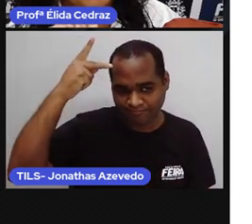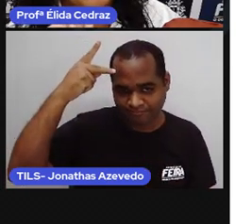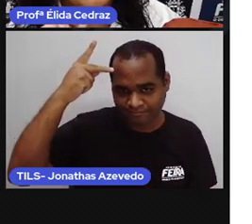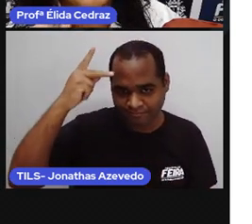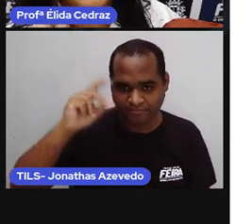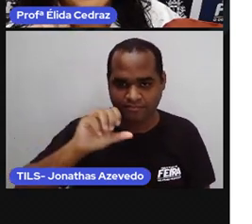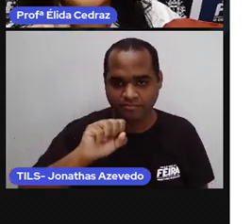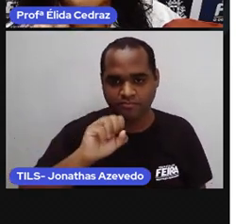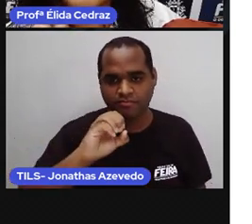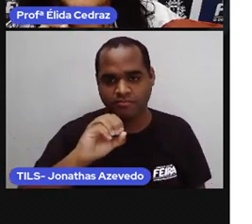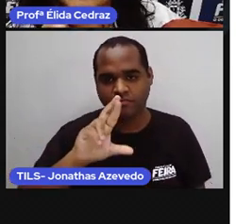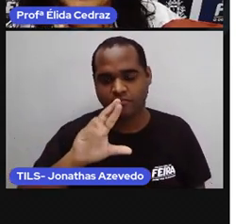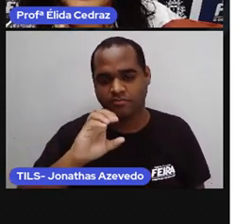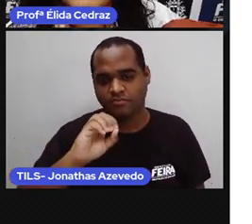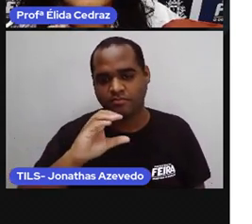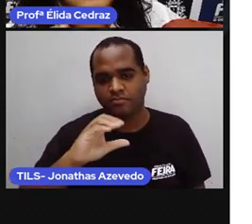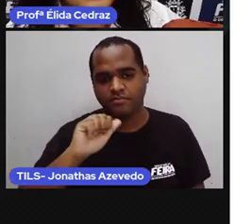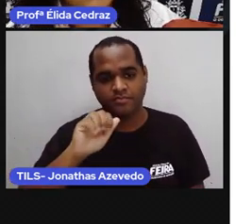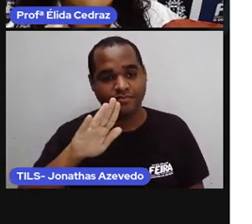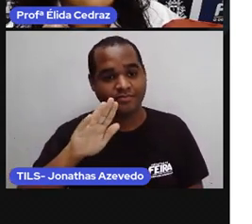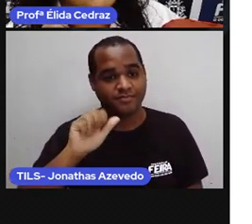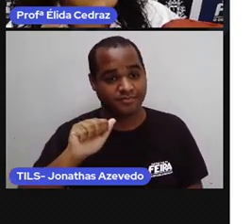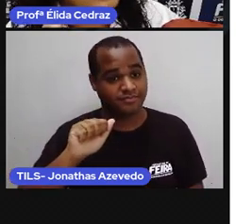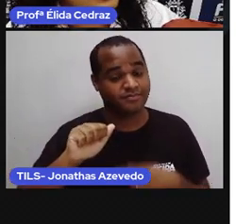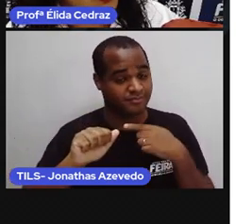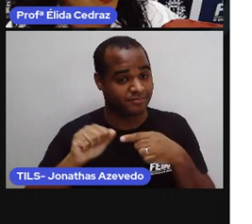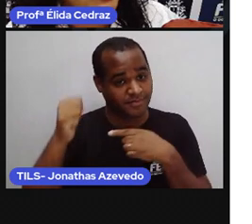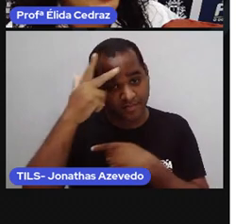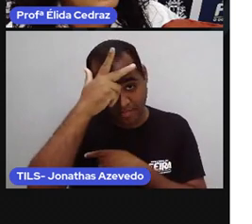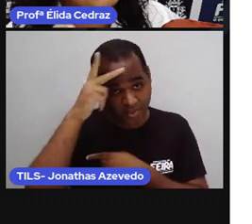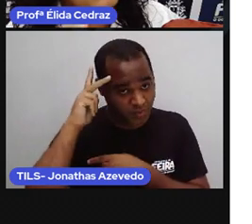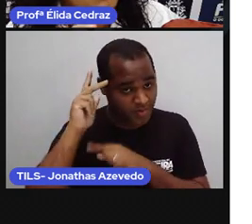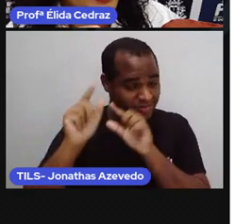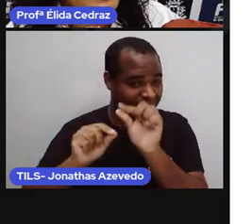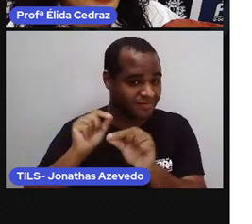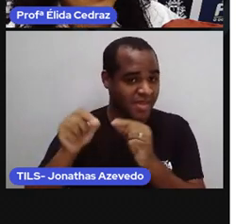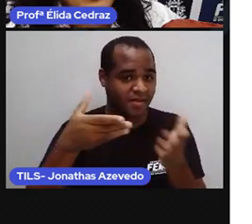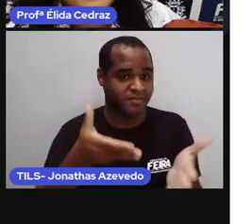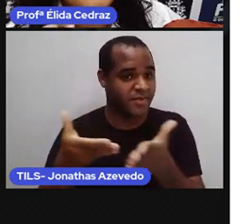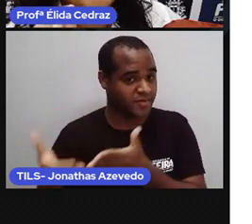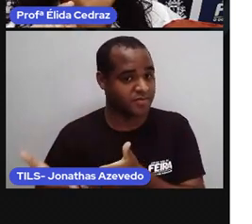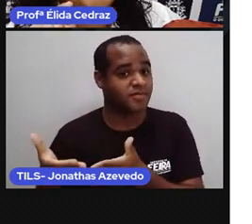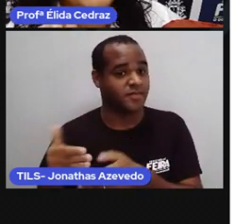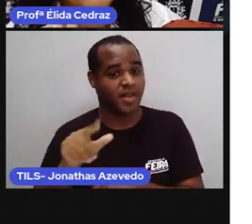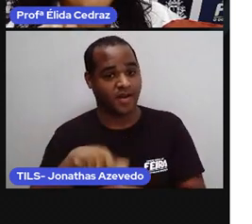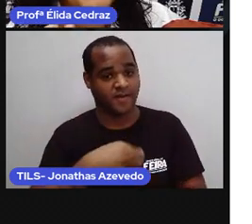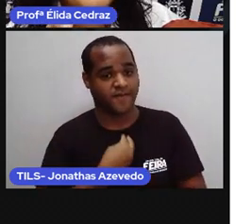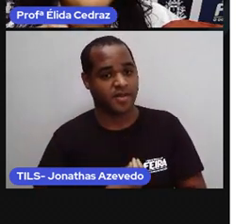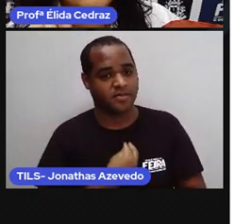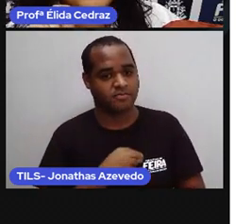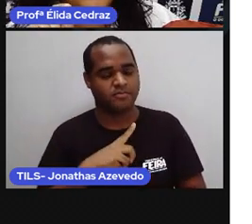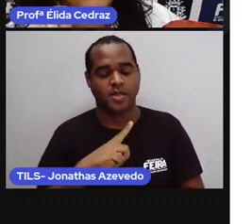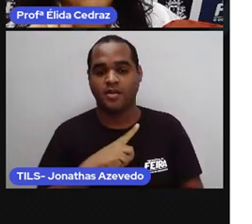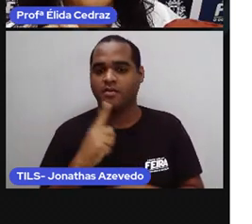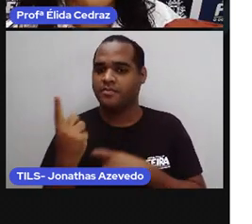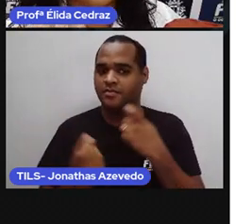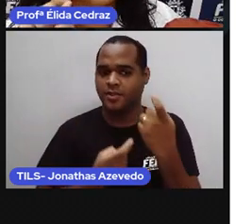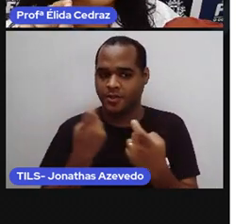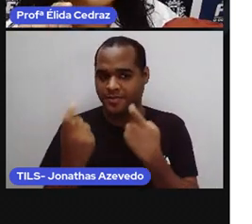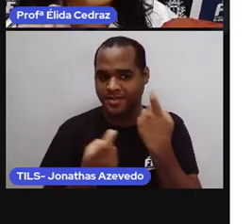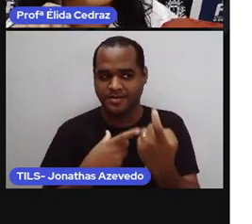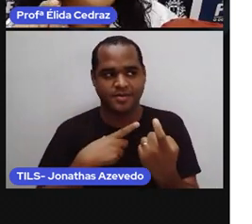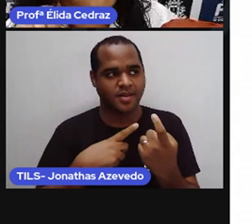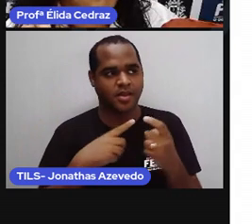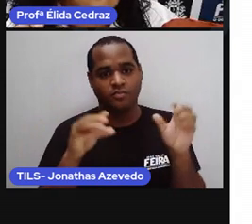Paulo. As pessoas, os que convidaram o casal, teve a preocupação de colocar